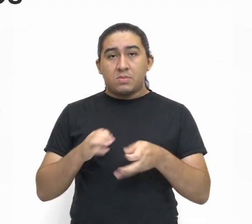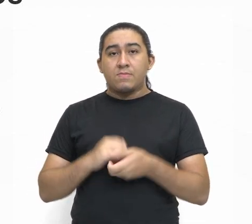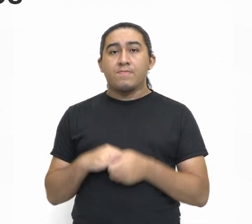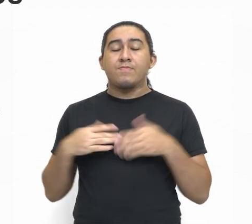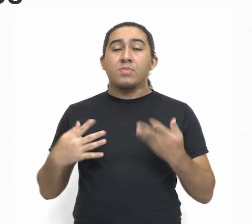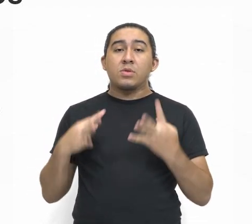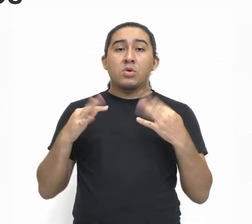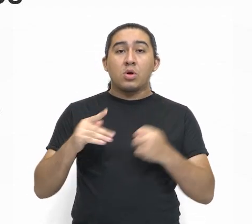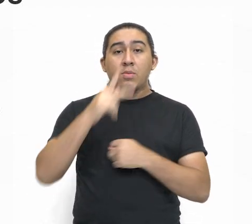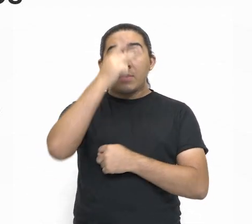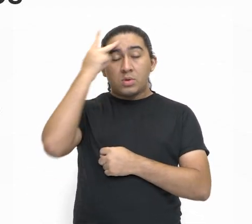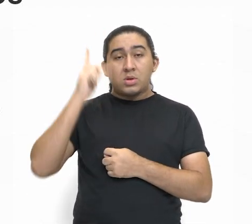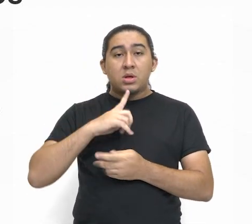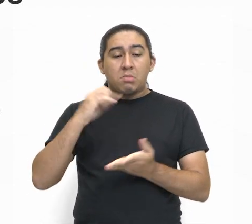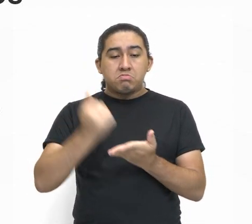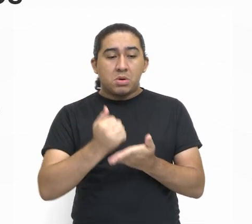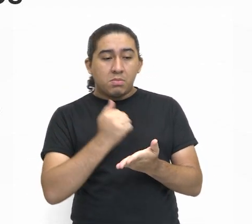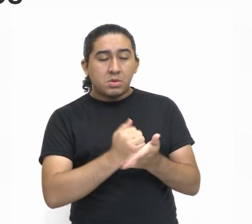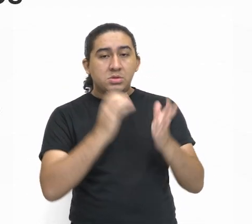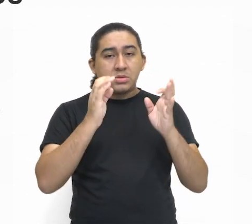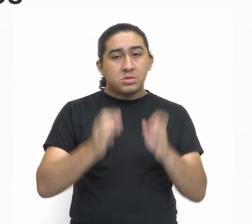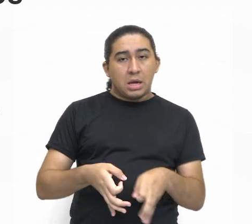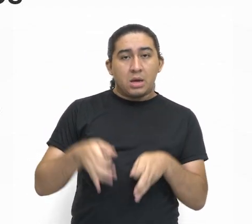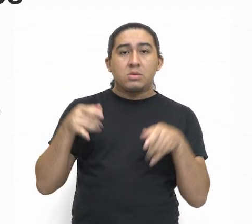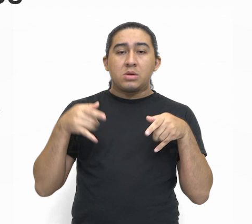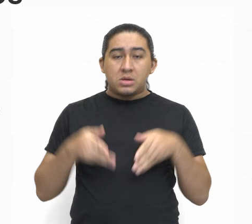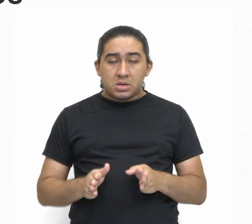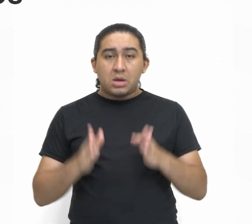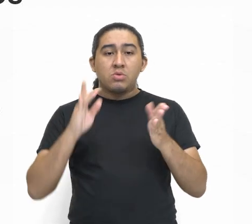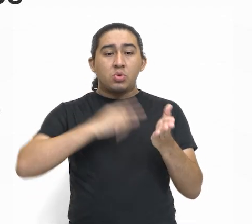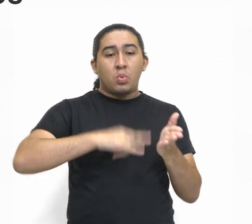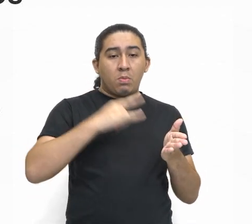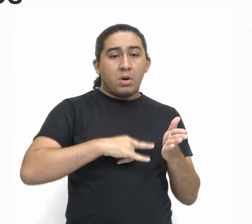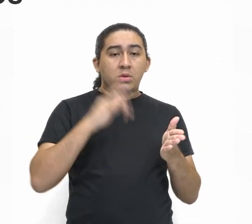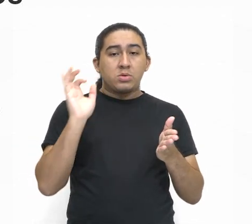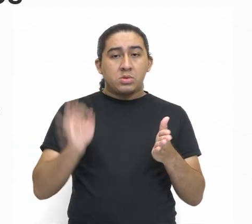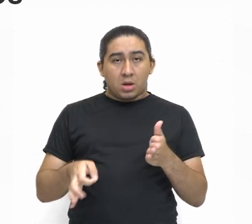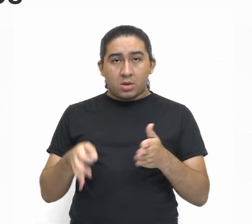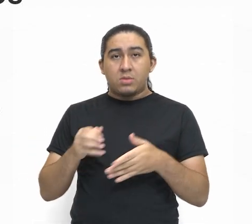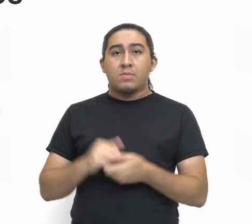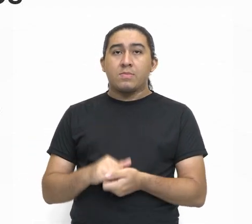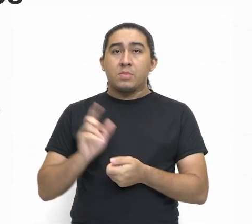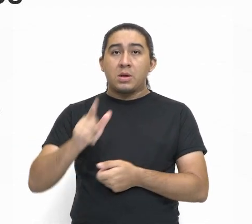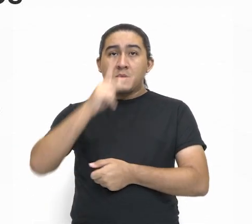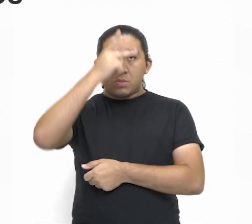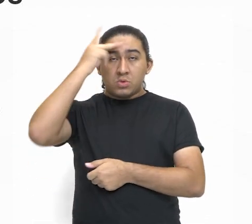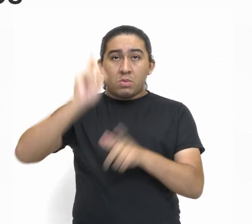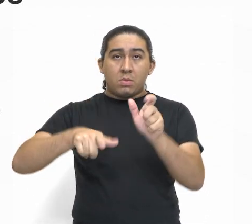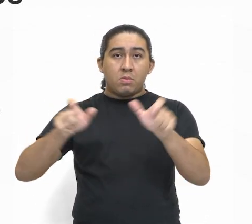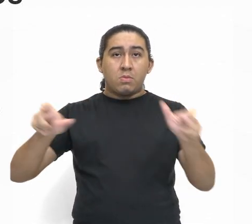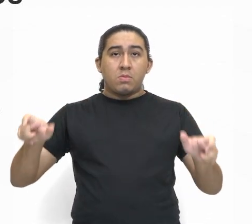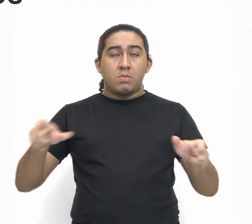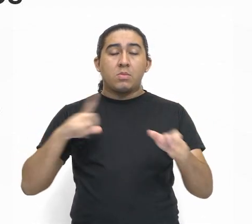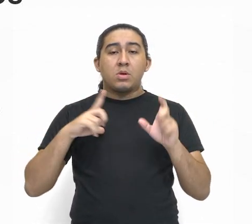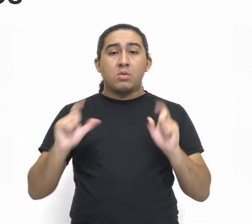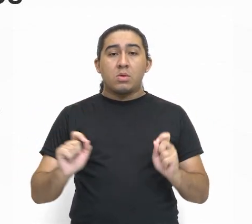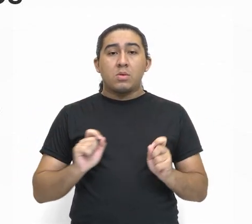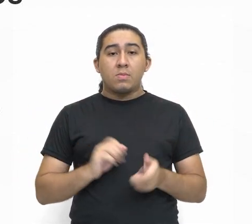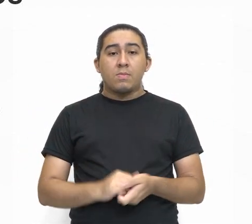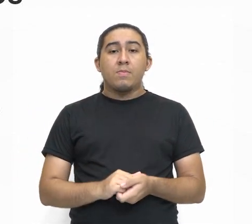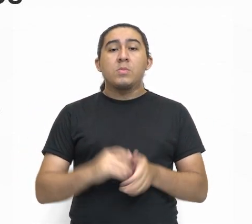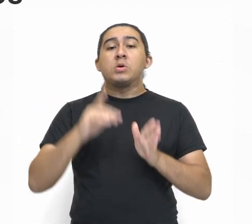toda pessoa registrada, toda pessoa que tem ali seus documentos, essas pessoas, então, têm